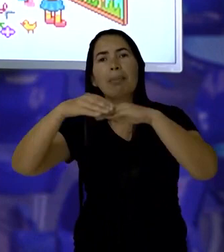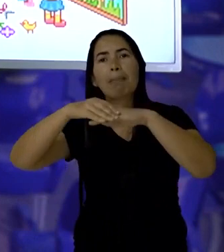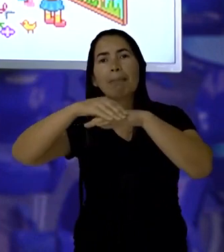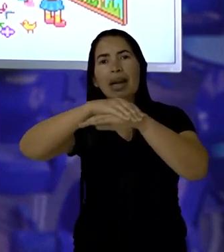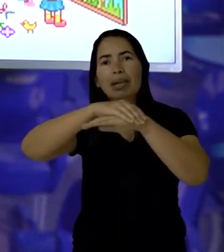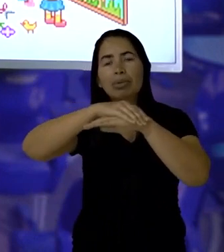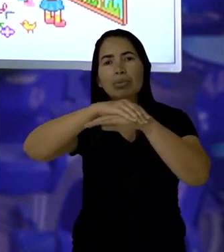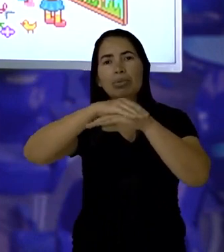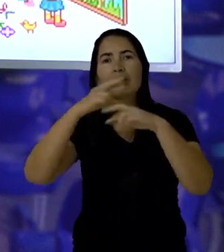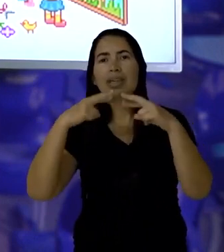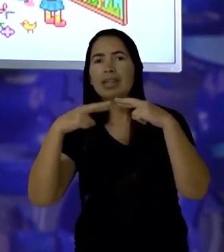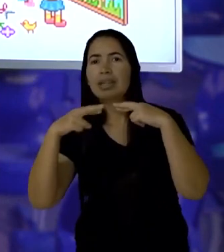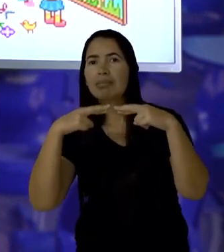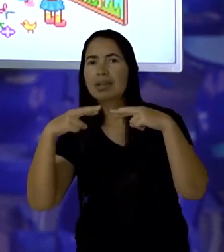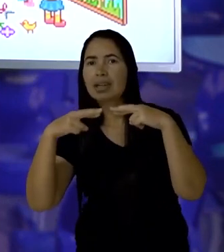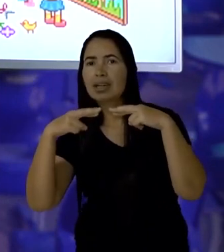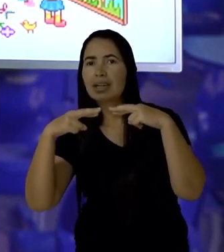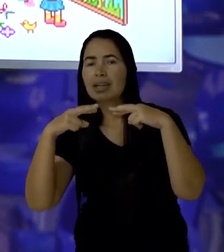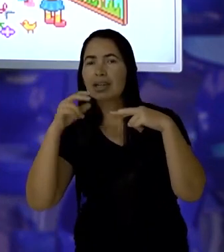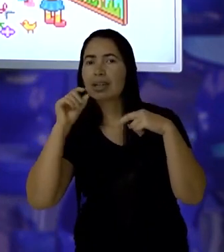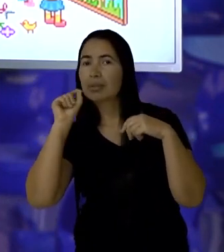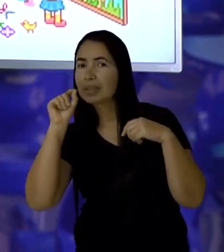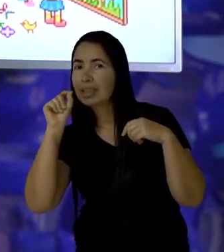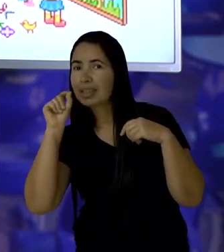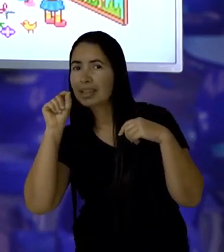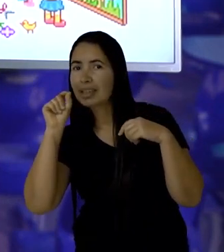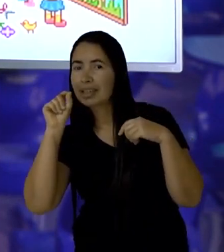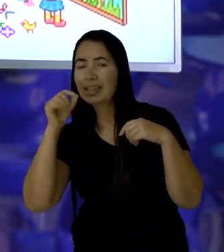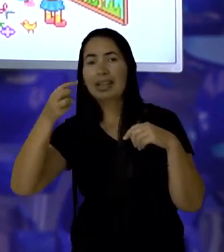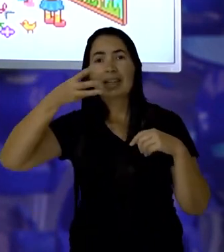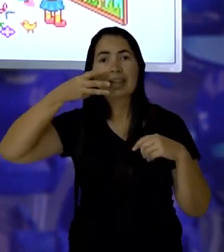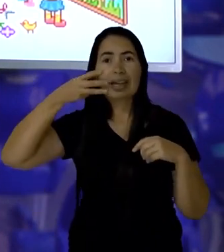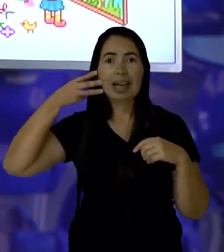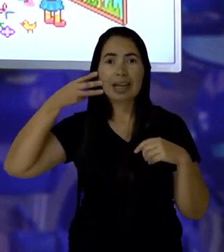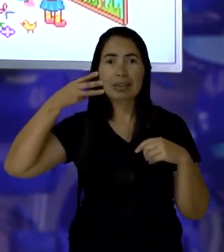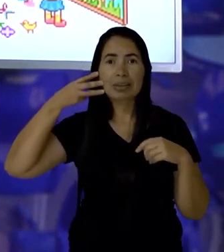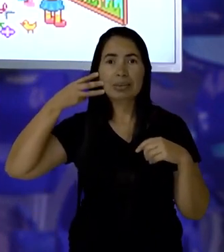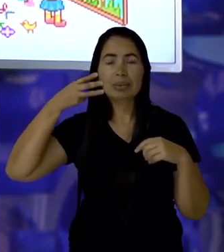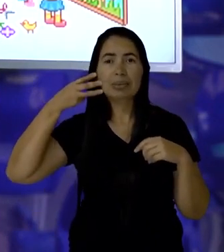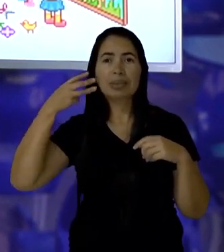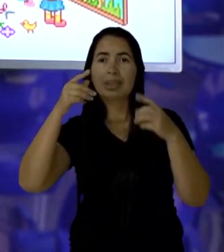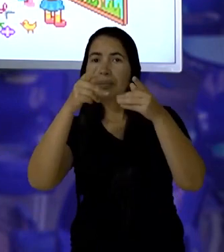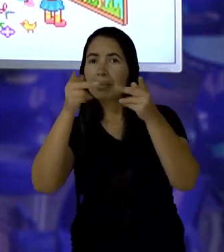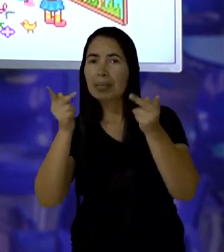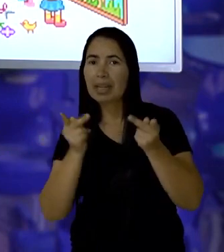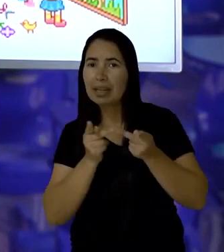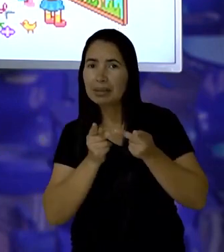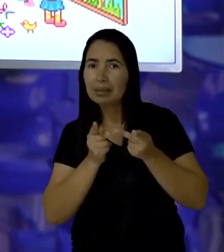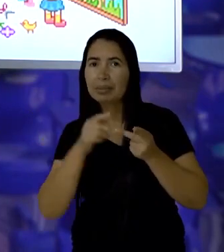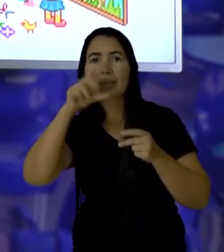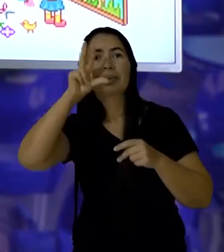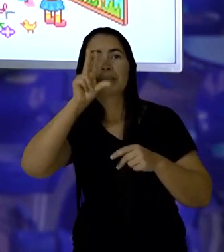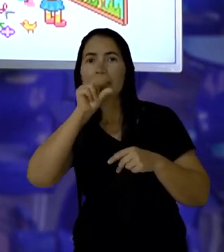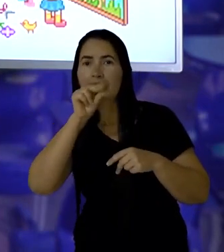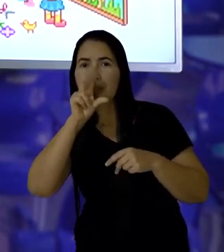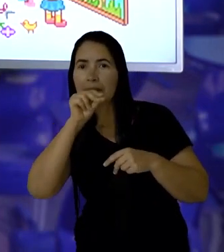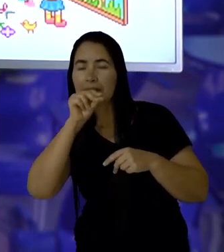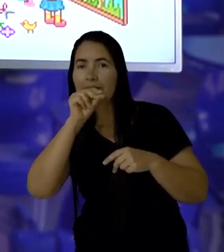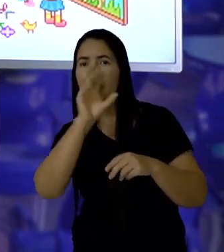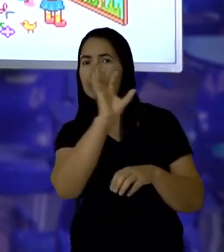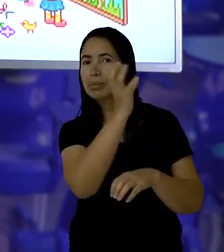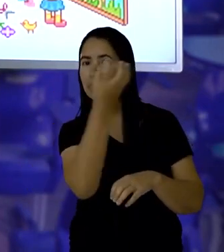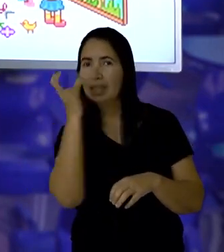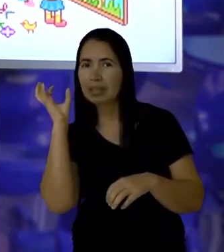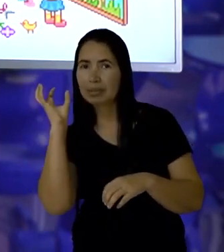Sapato rima com... Gato, prato, pato,